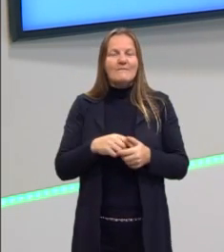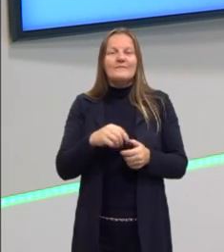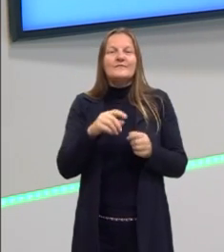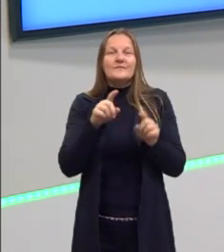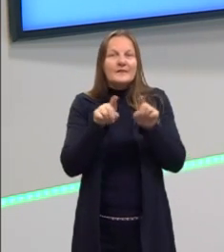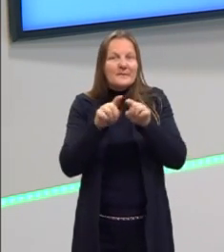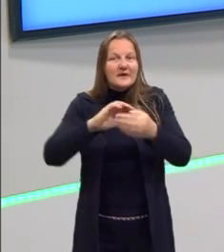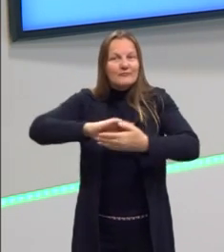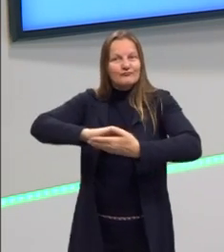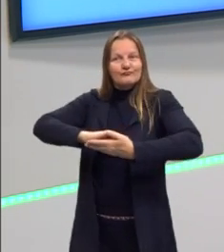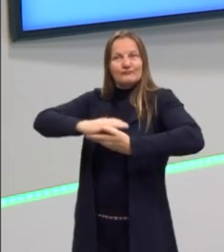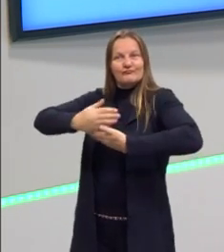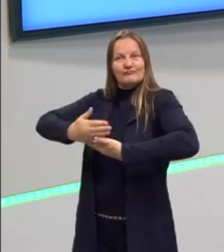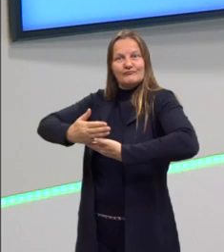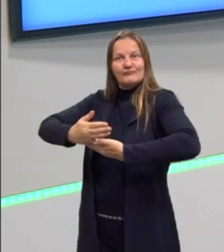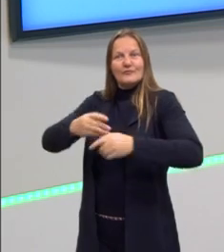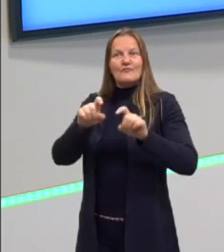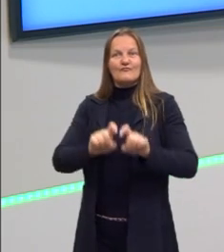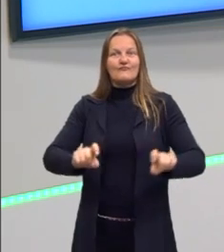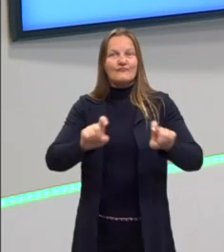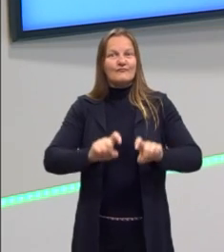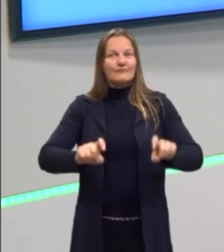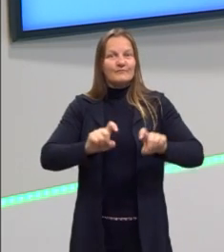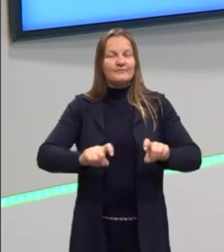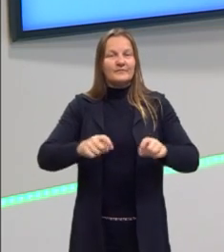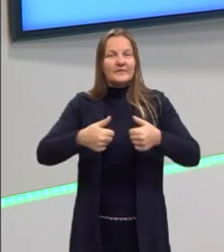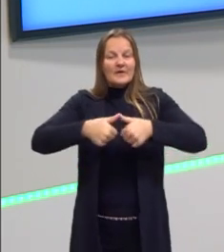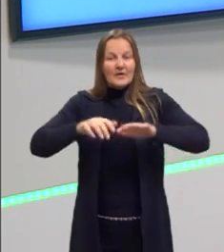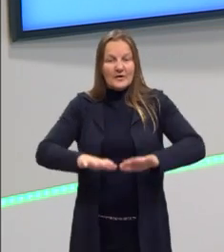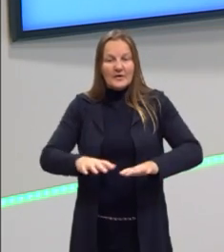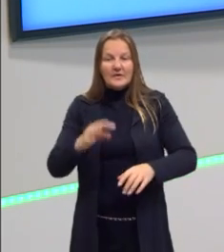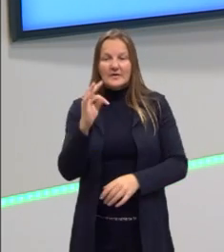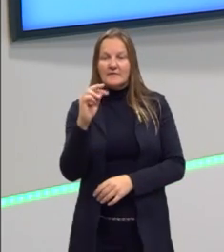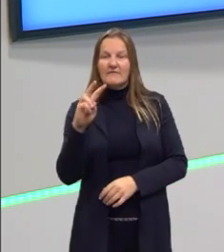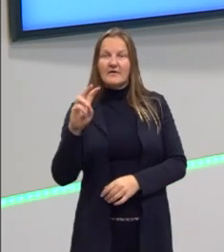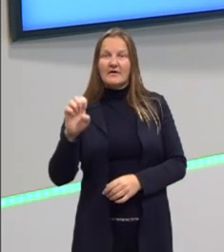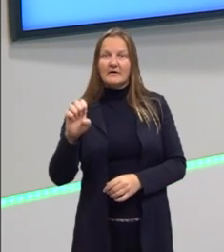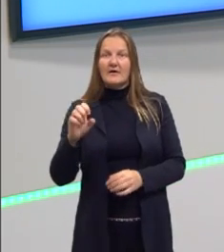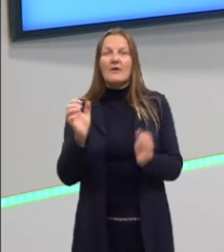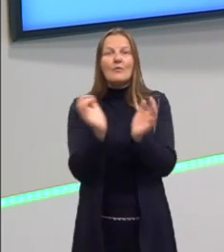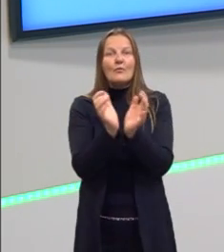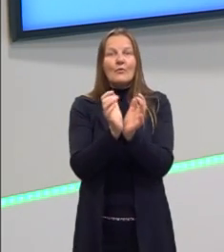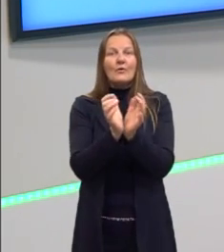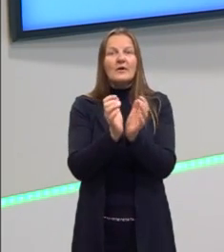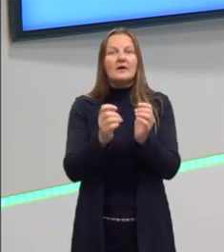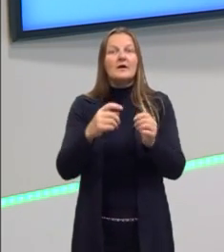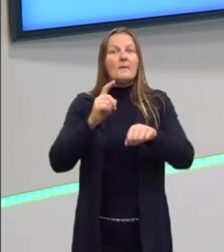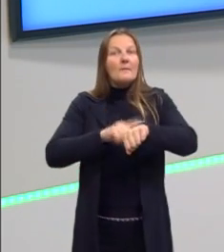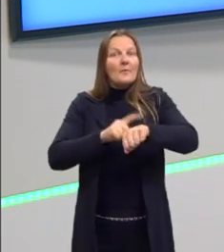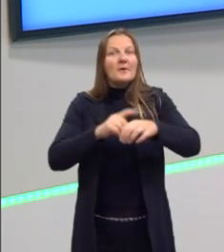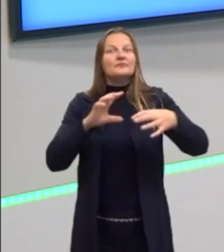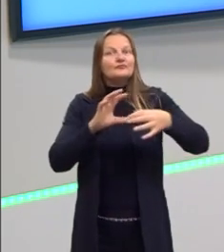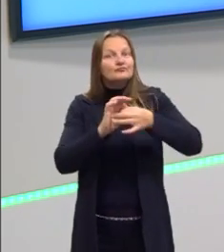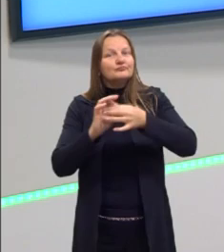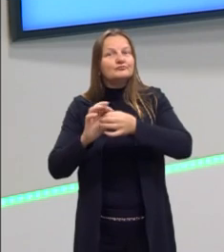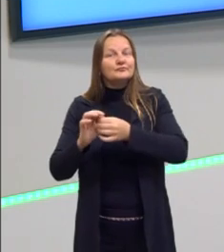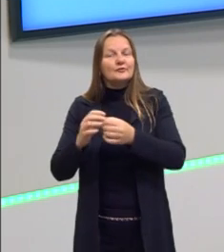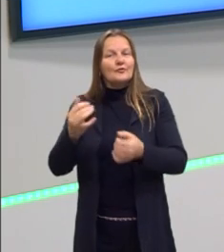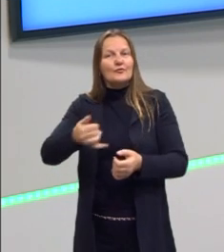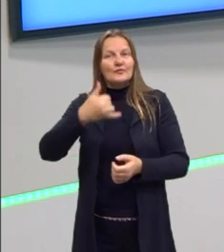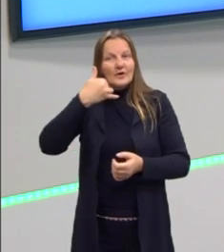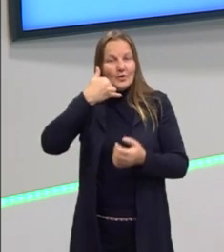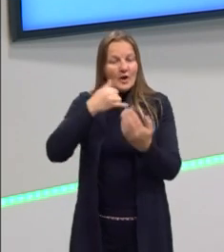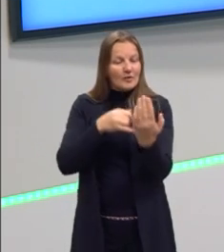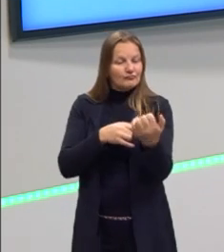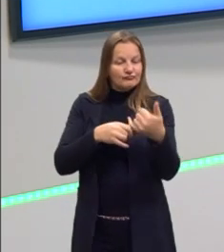computador. Eu estou aqui dando aula nos estúdios da TVE e eu posso ver alguns colegas que nesse momento estão aí com o celular na